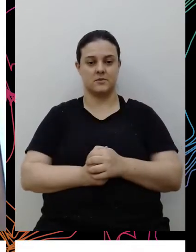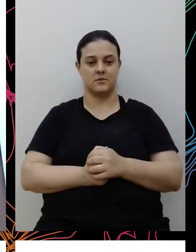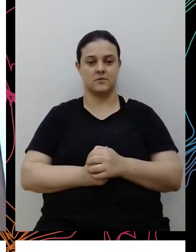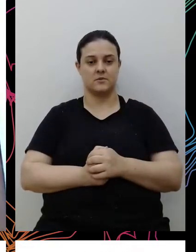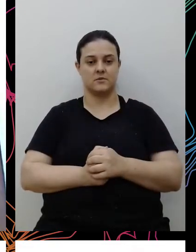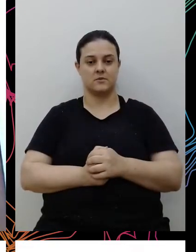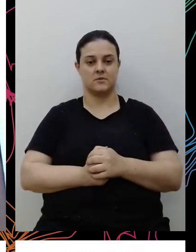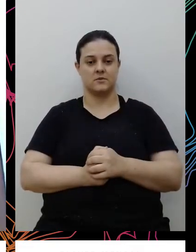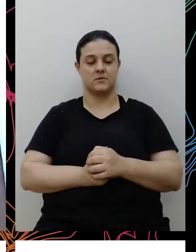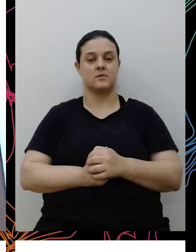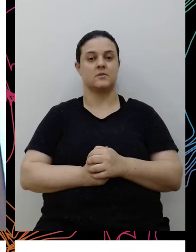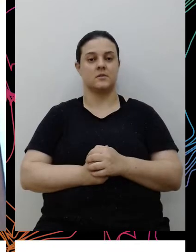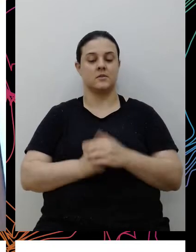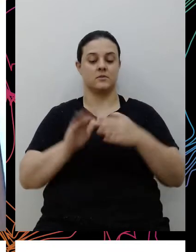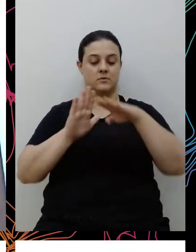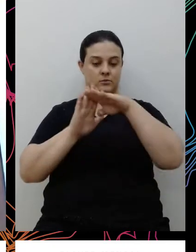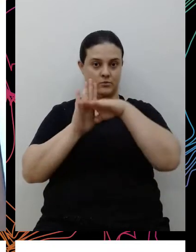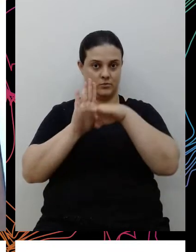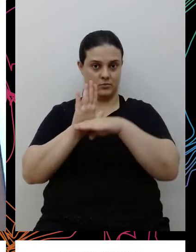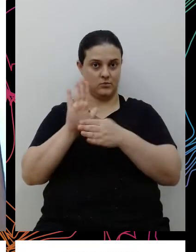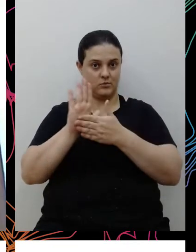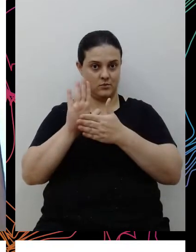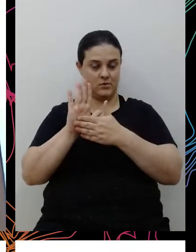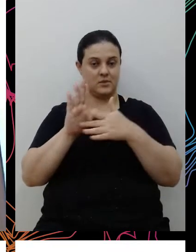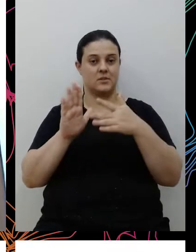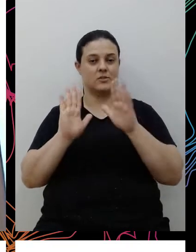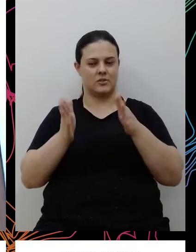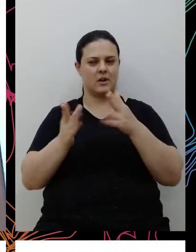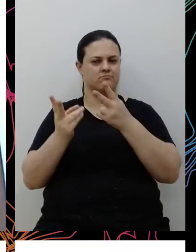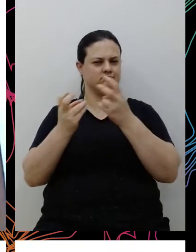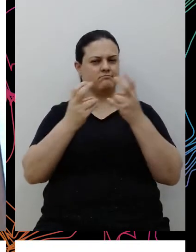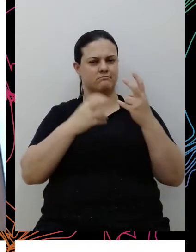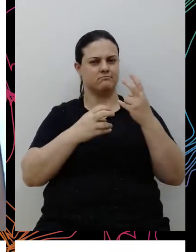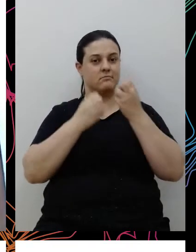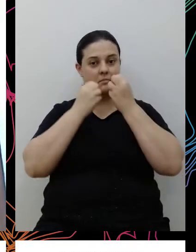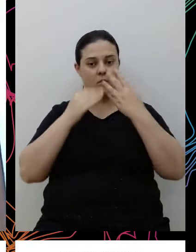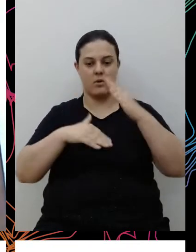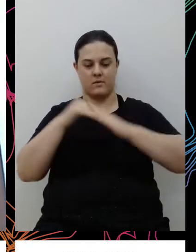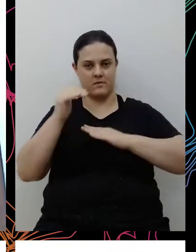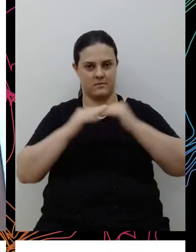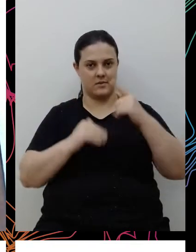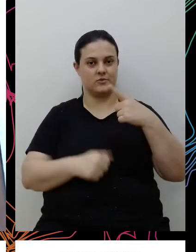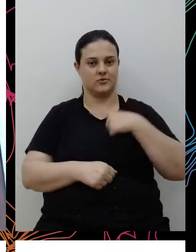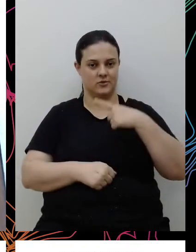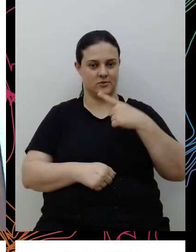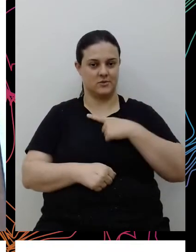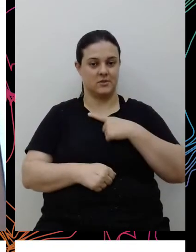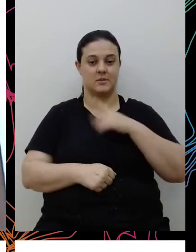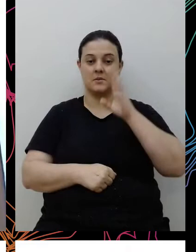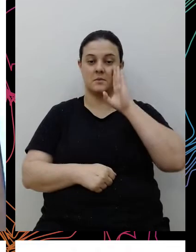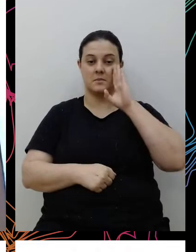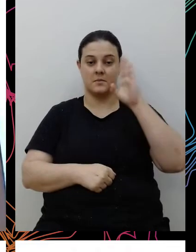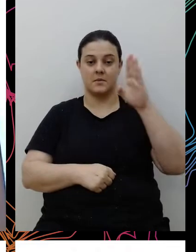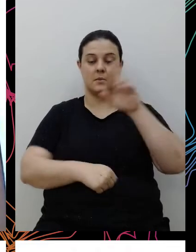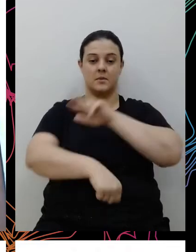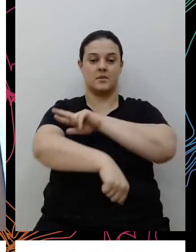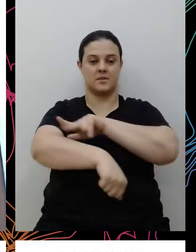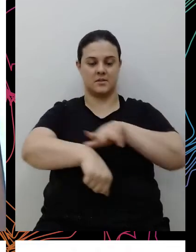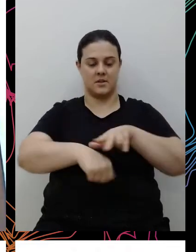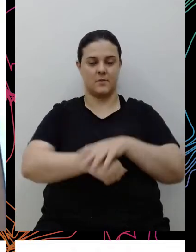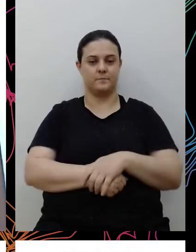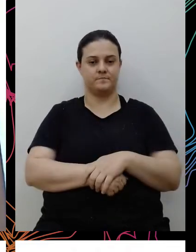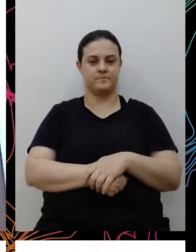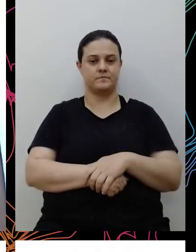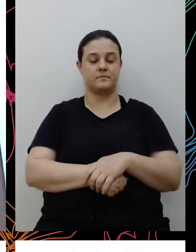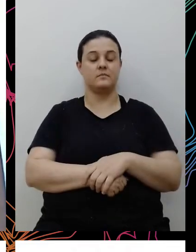trabalha na agenda, a gente já tem identificado algumas boas práticas, né? Principalmente aí dentro da questão racial. E até pra